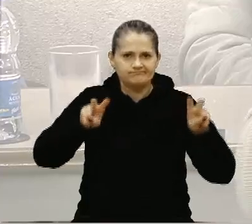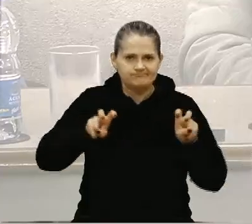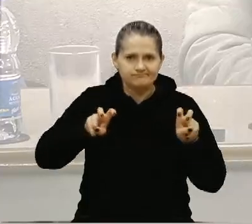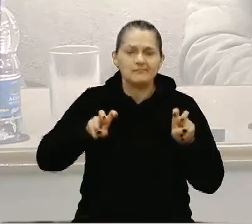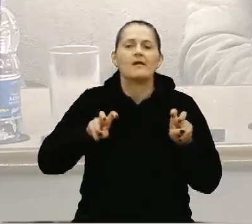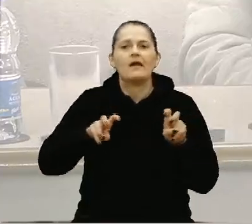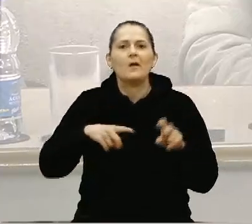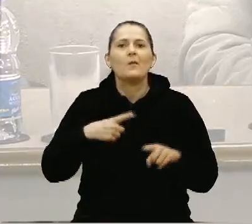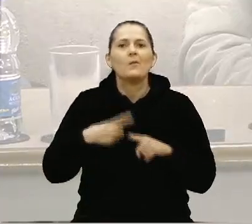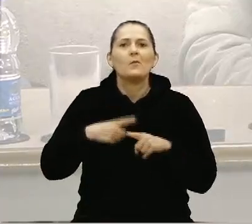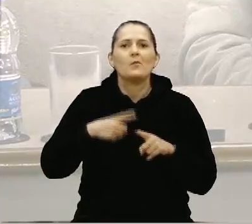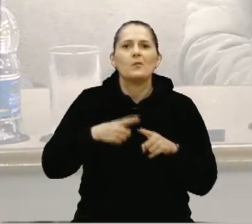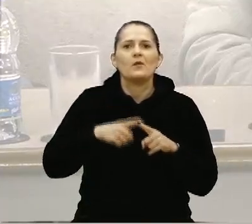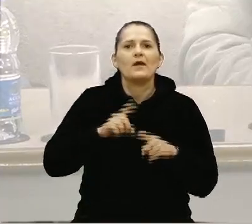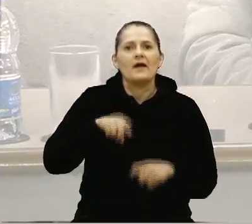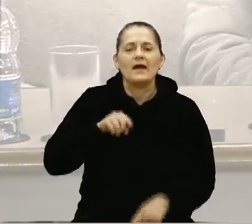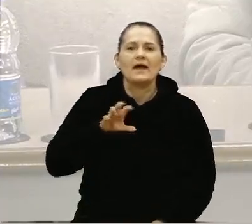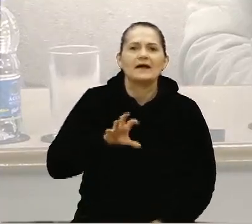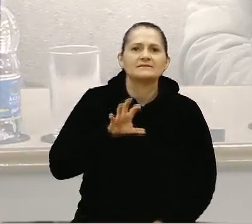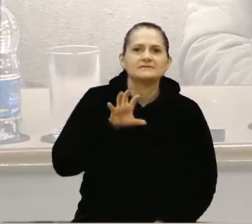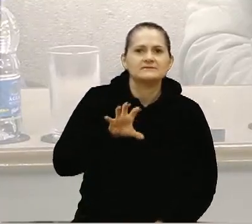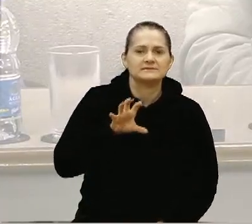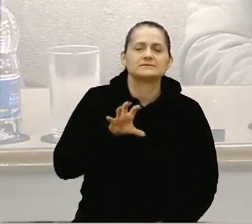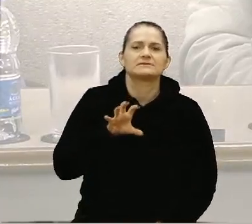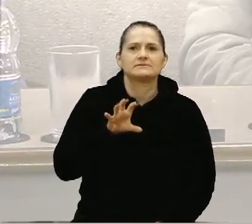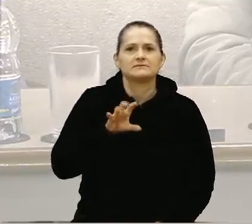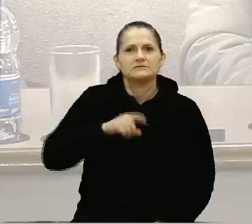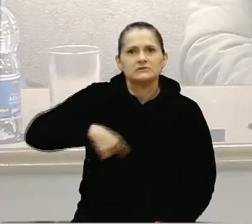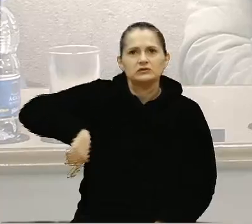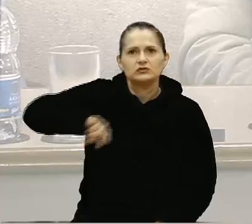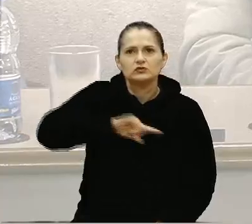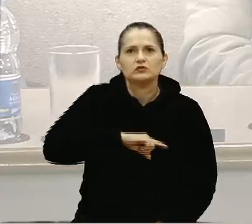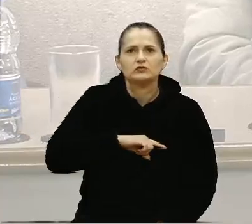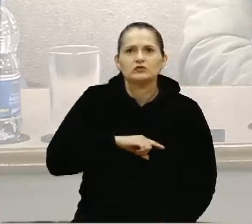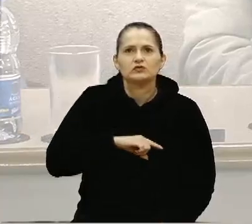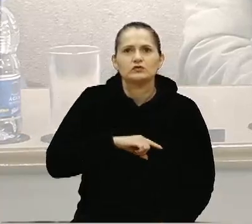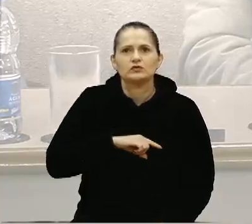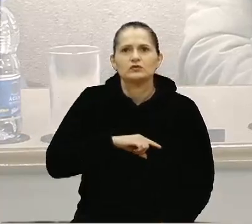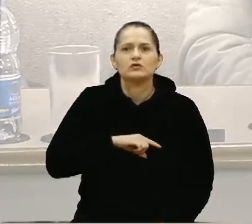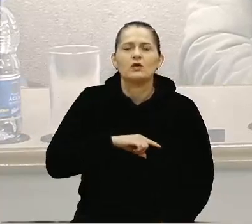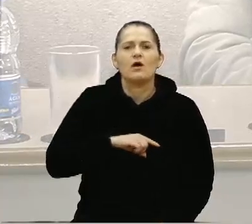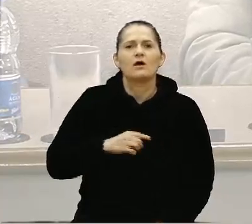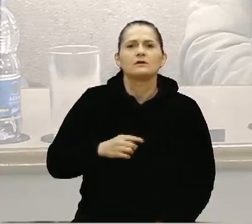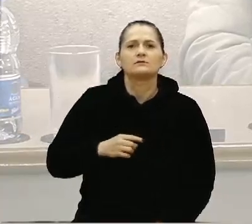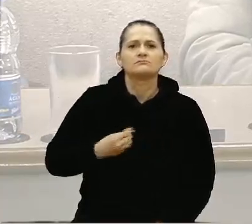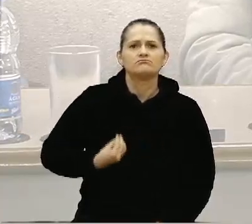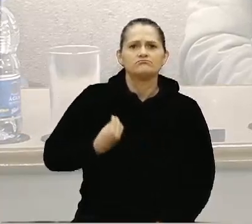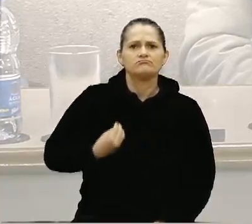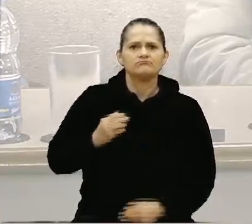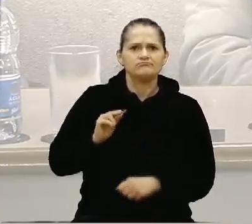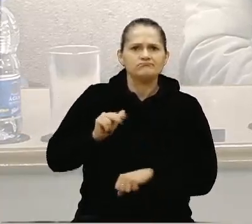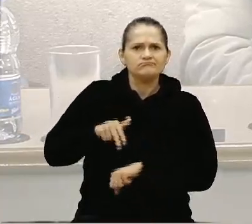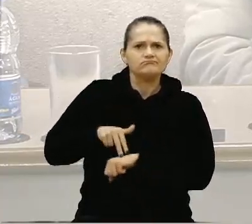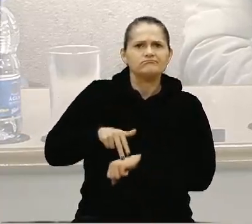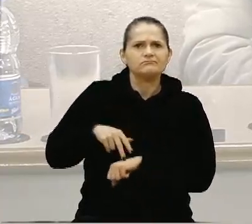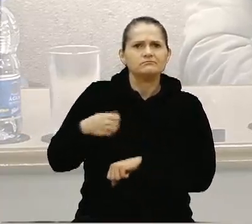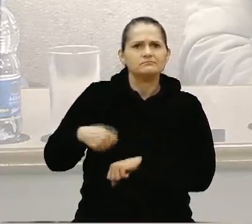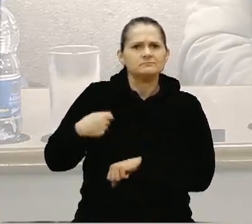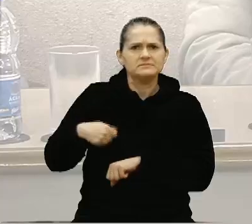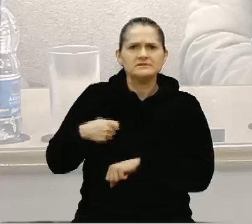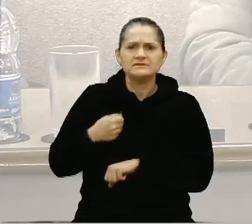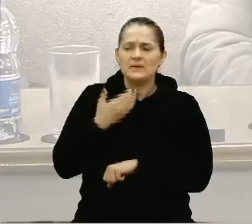porque é desta forma que a gente diz assim, estamos aqui, precisamos de socorro,